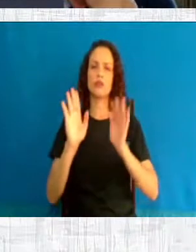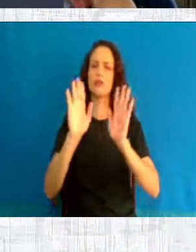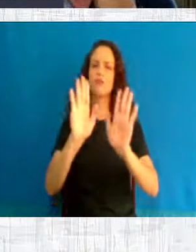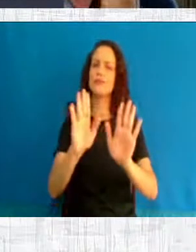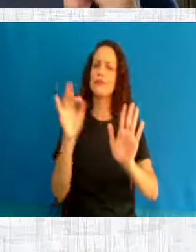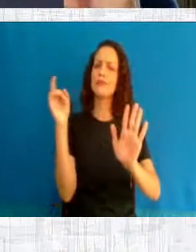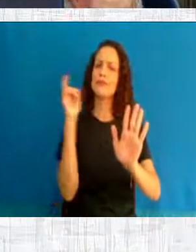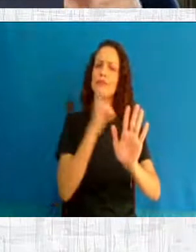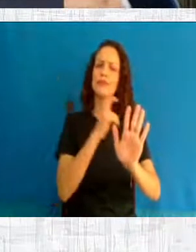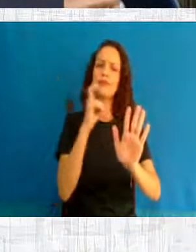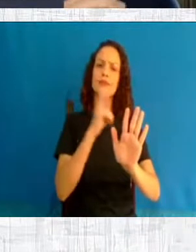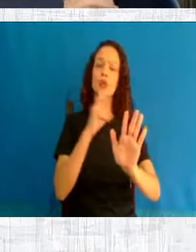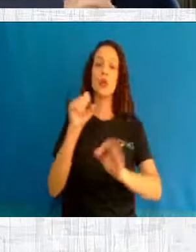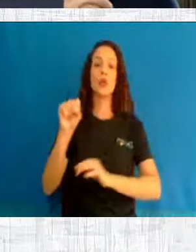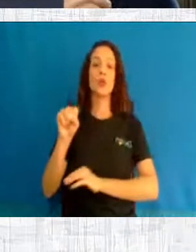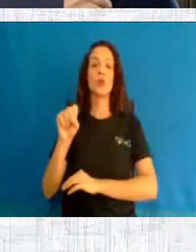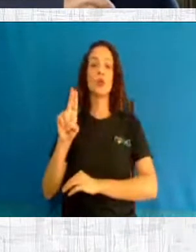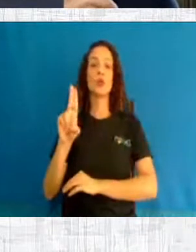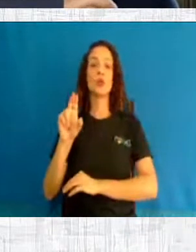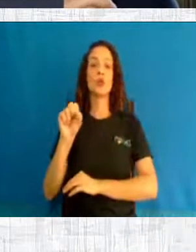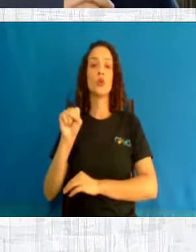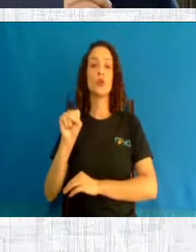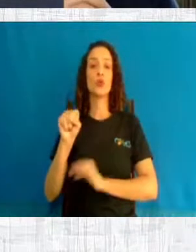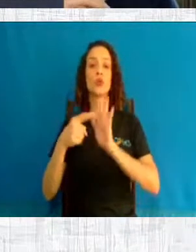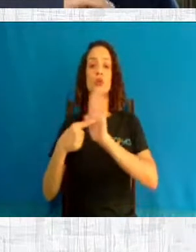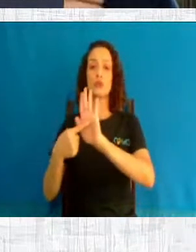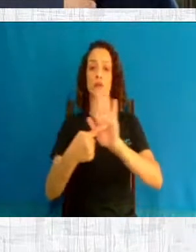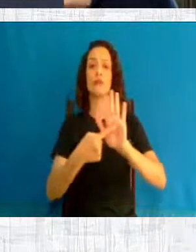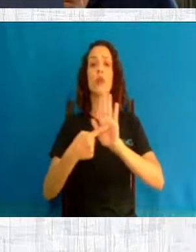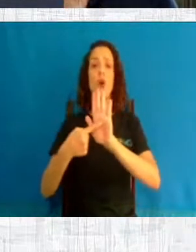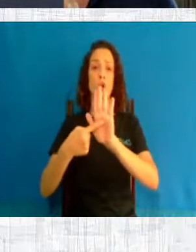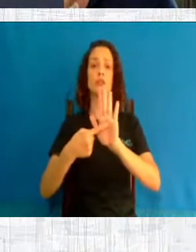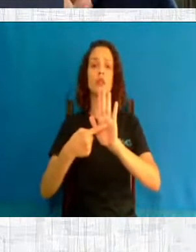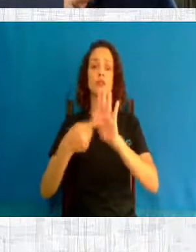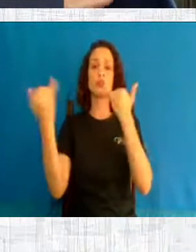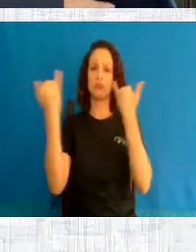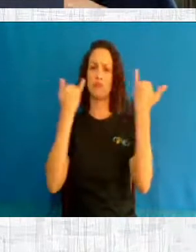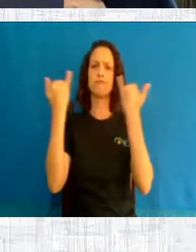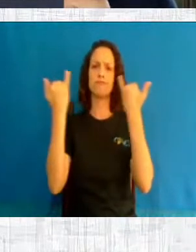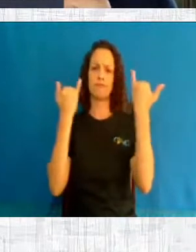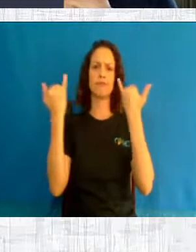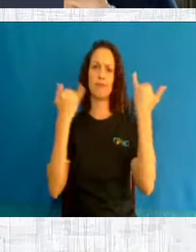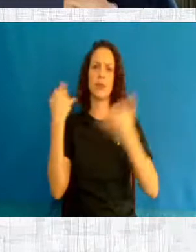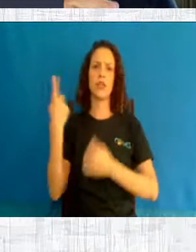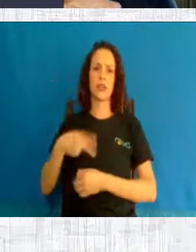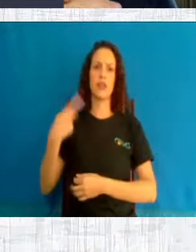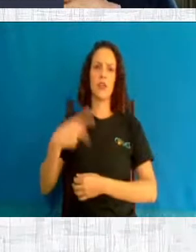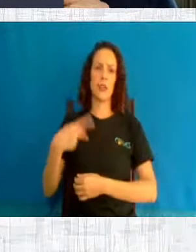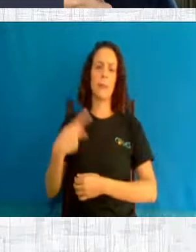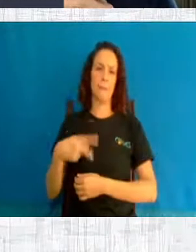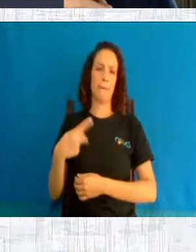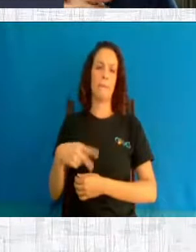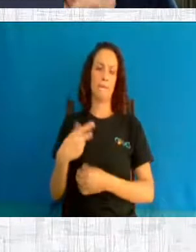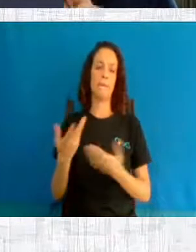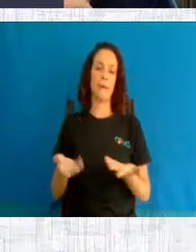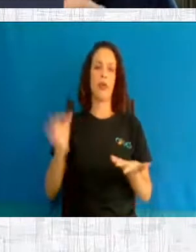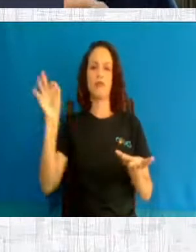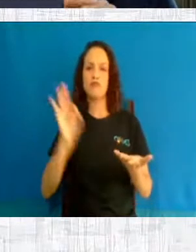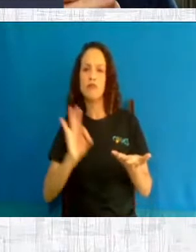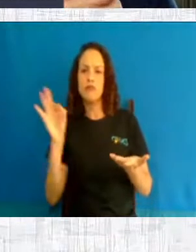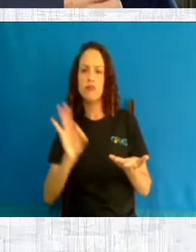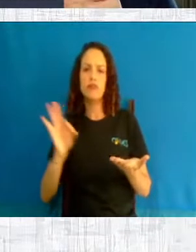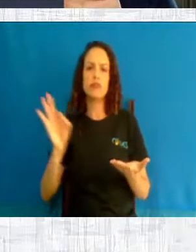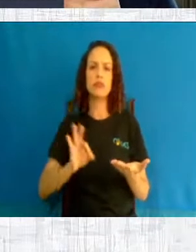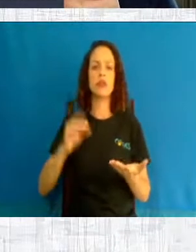muito seguros, é muito elogiado, inclusive no exterior, essas estimativas, essas estatísticas do